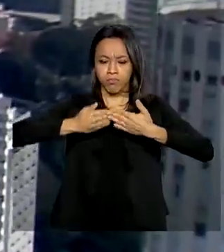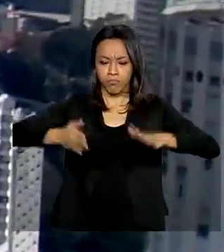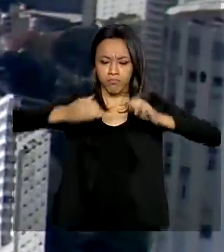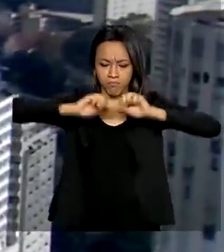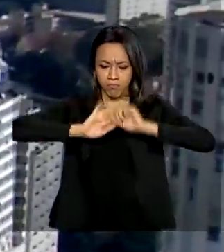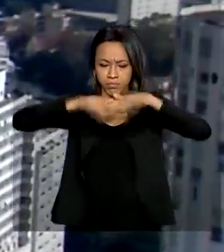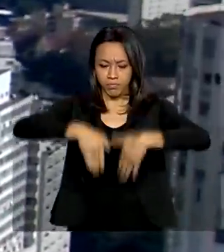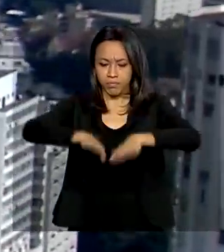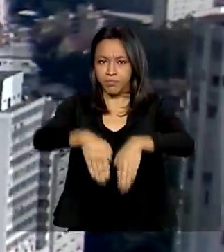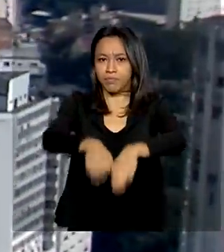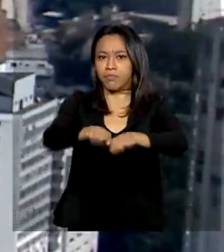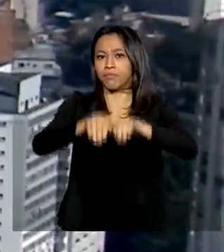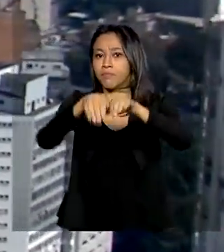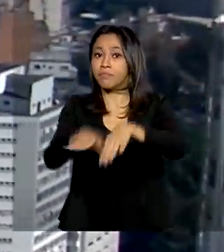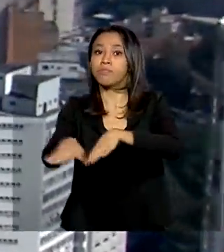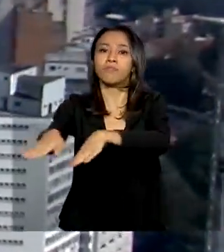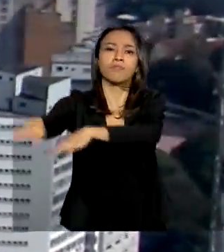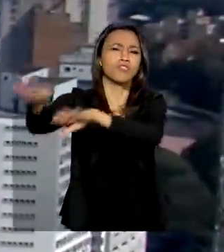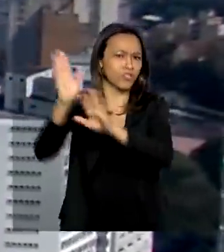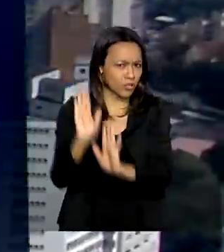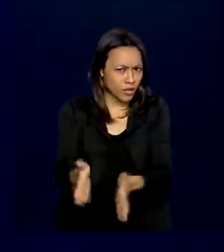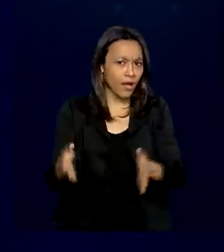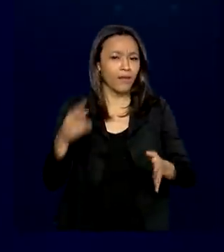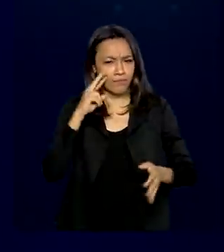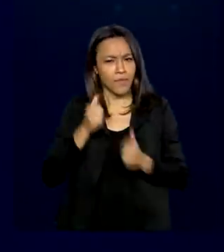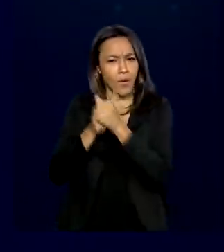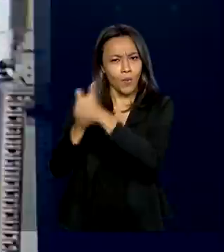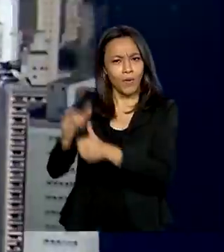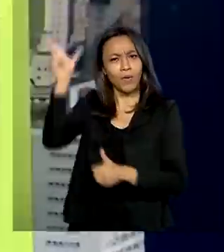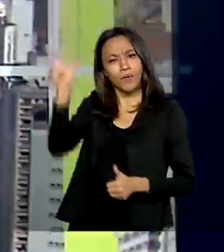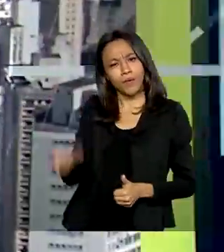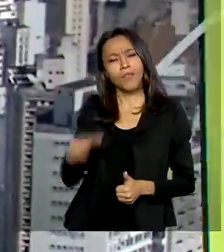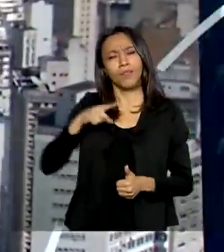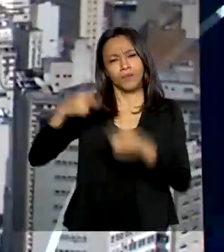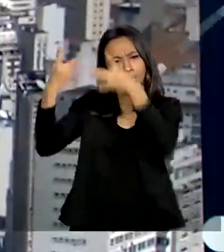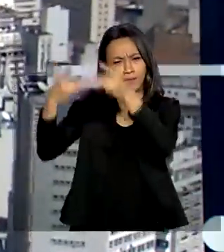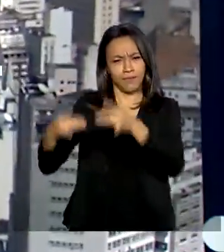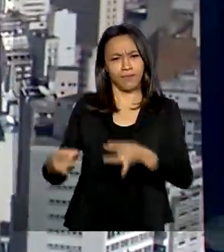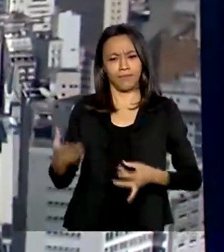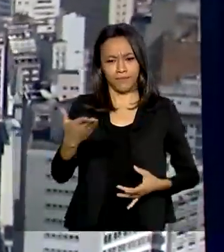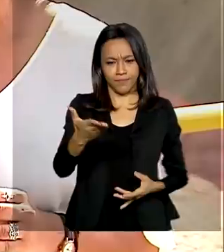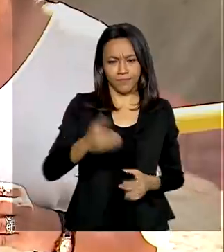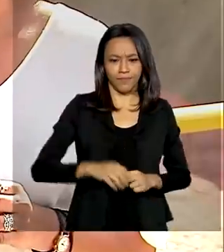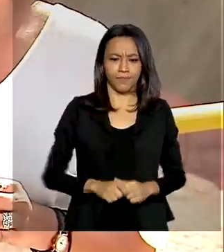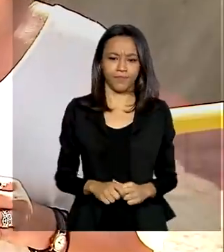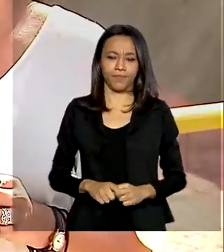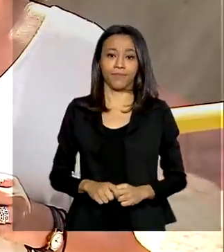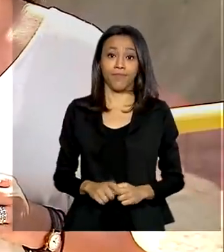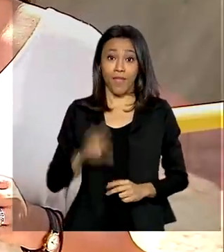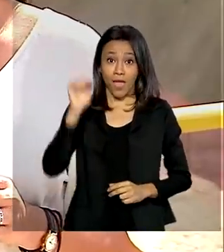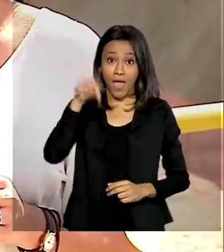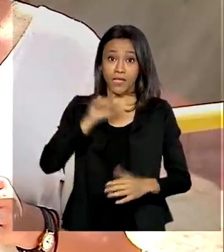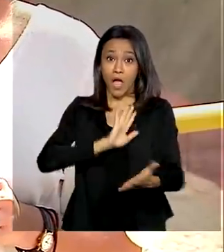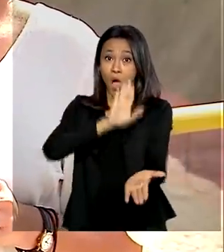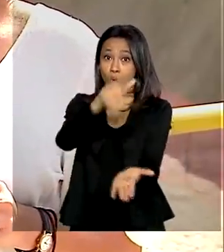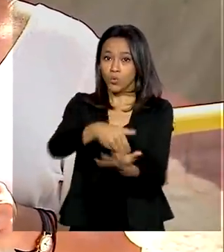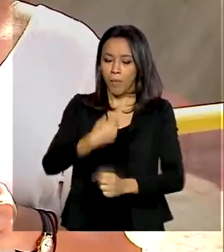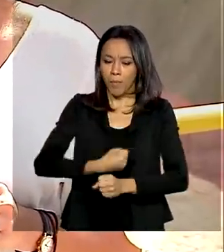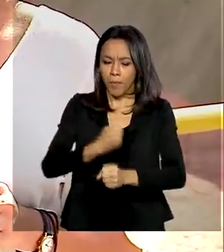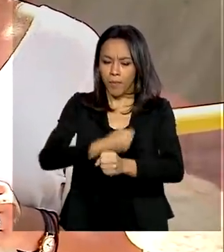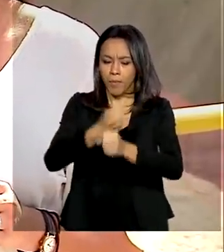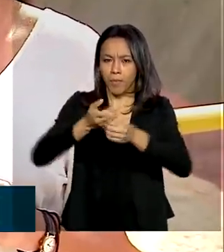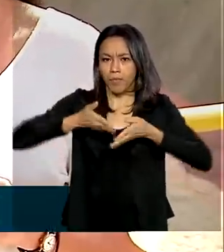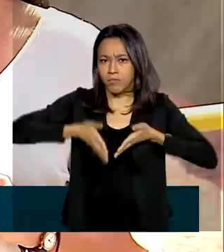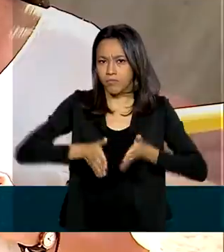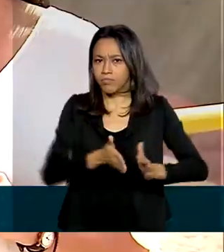da água pela região. A repórter Luana Karen acompanhou e tem os detalhes para a gente. Esta é a última etapa do eixo norte do